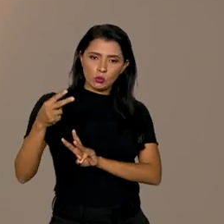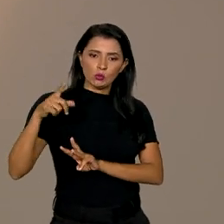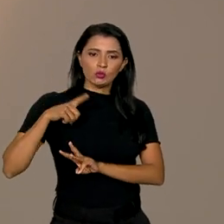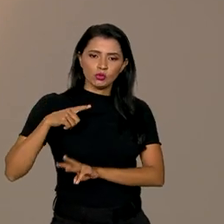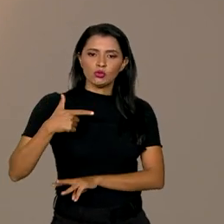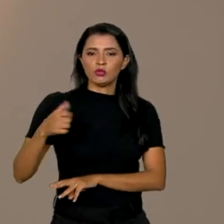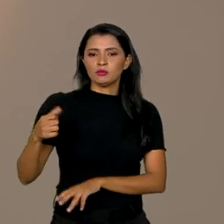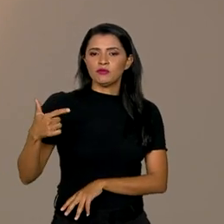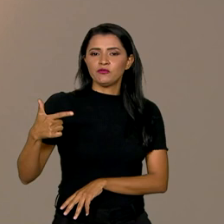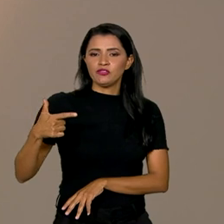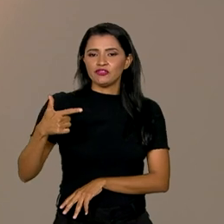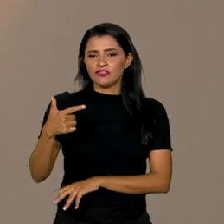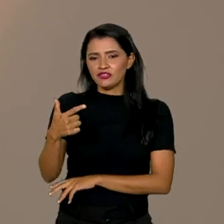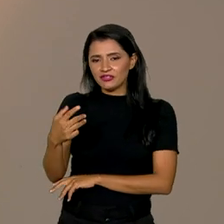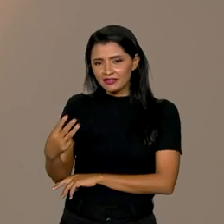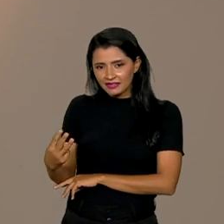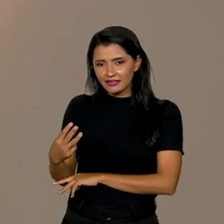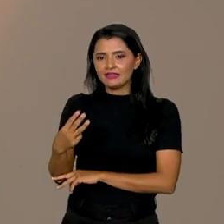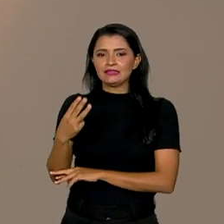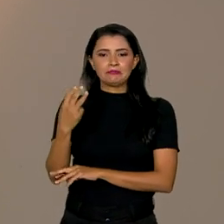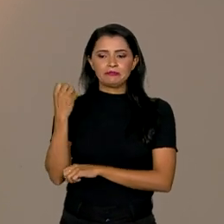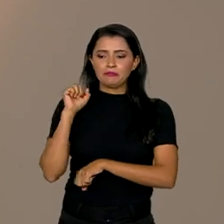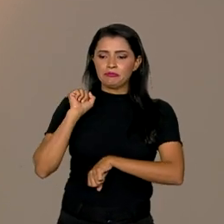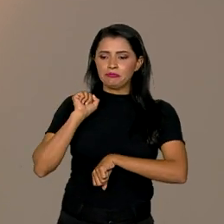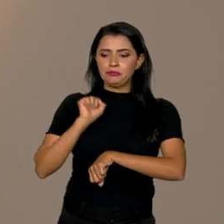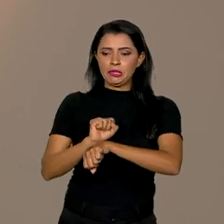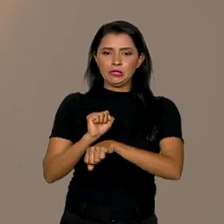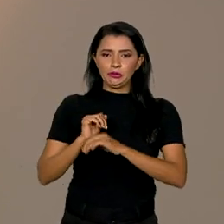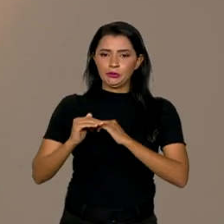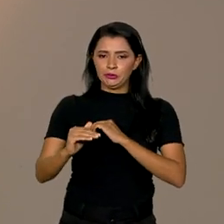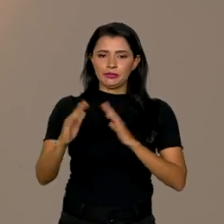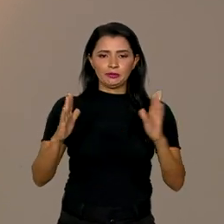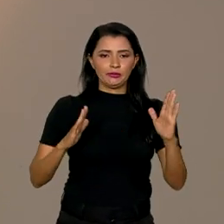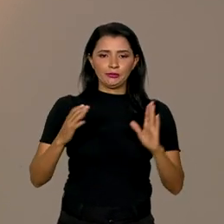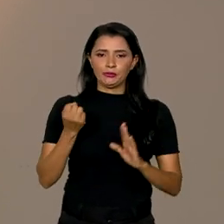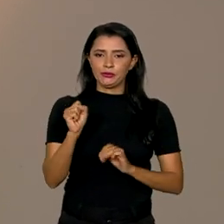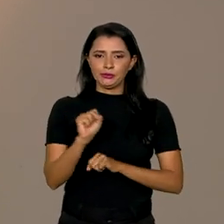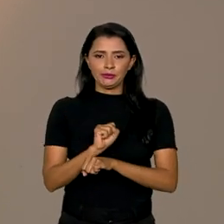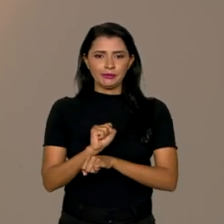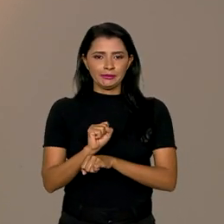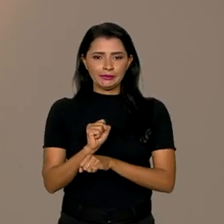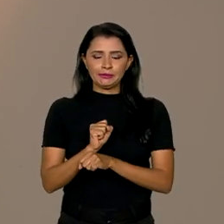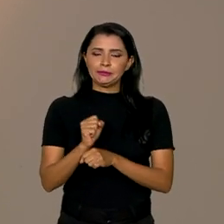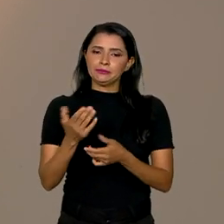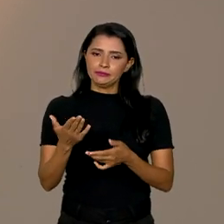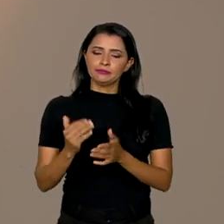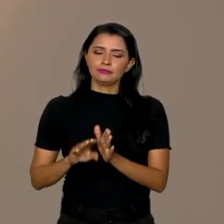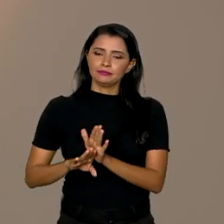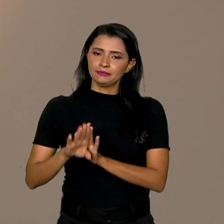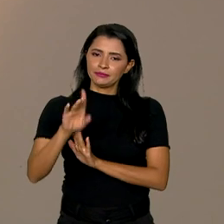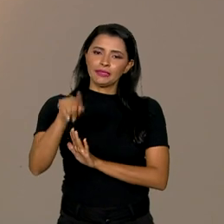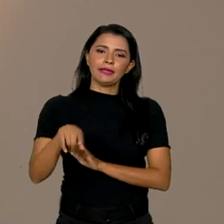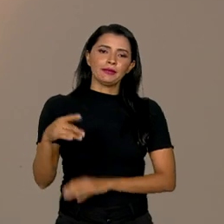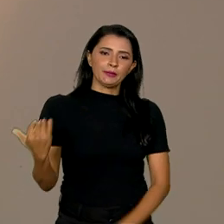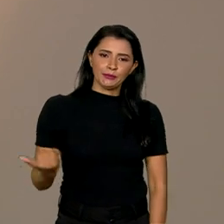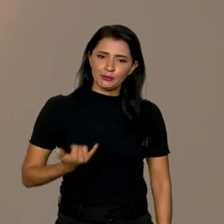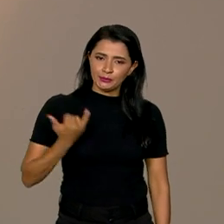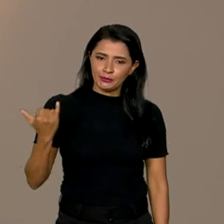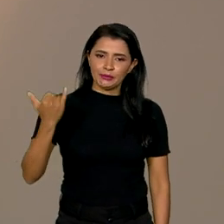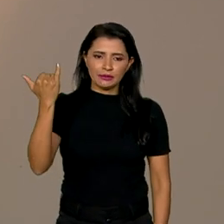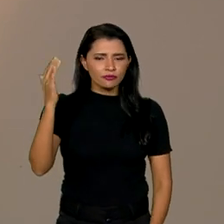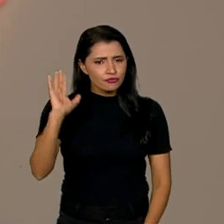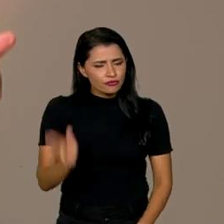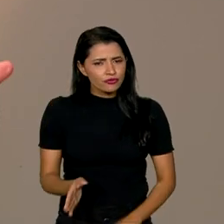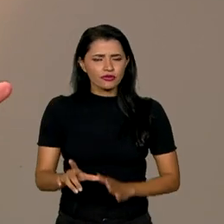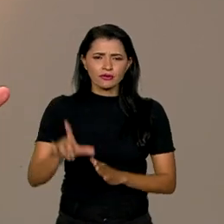estagnada, ou seja, crescimento zero na média desses oito anos. Então, é um crescimento significativo. Ela